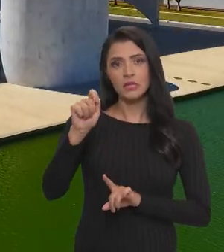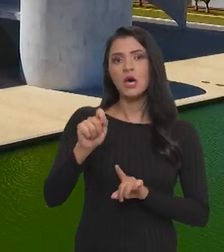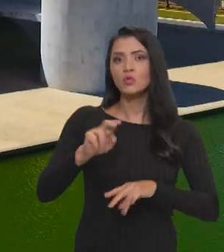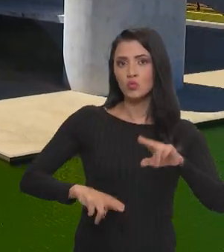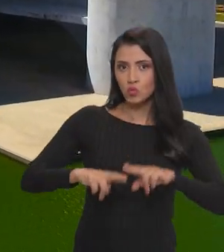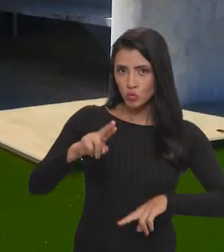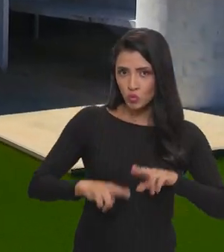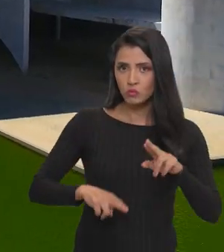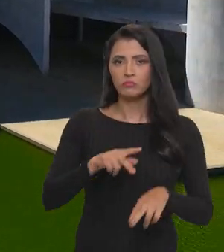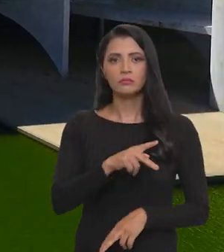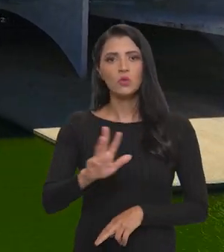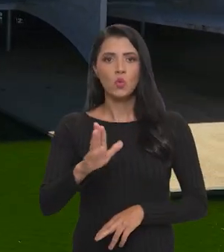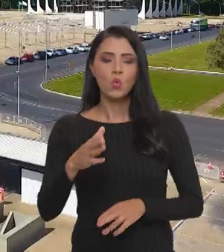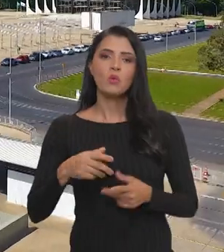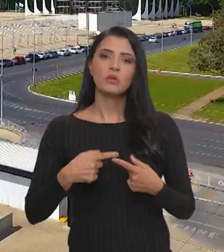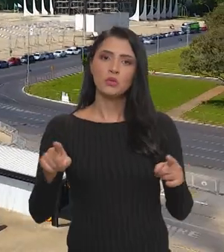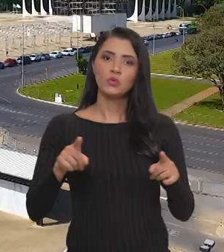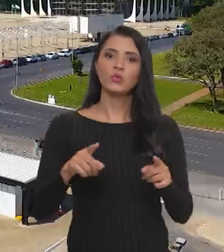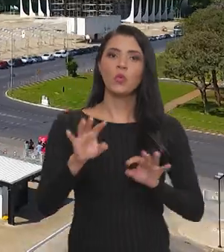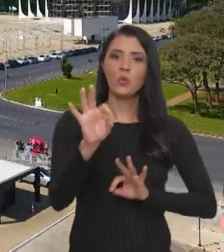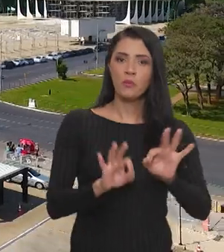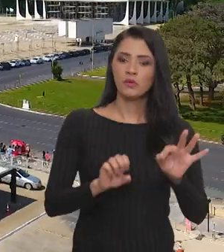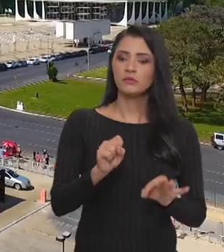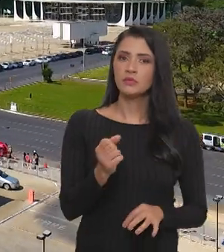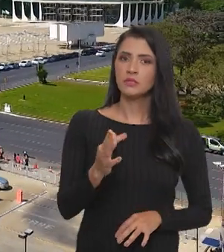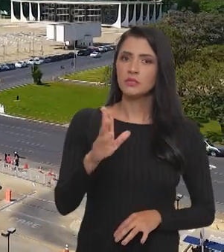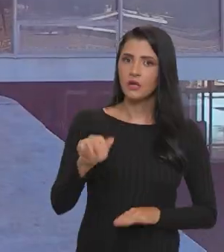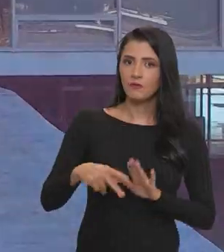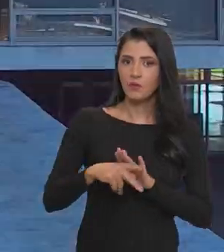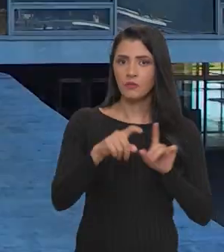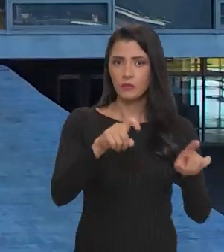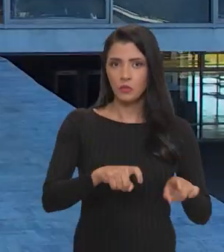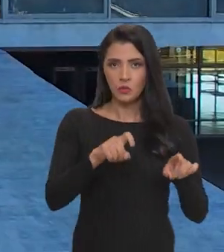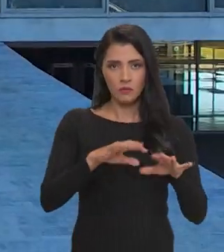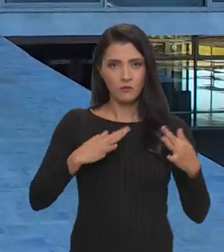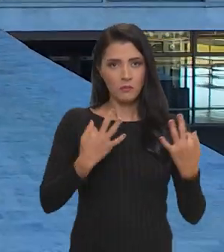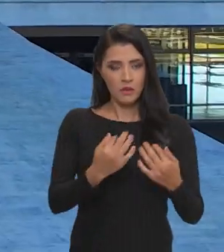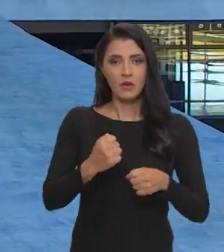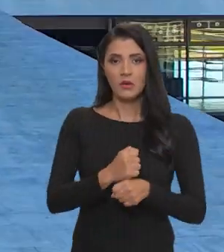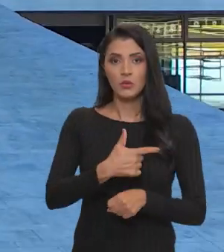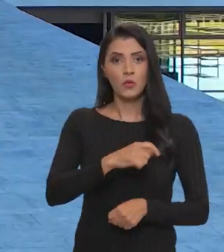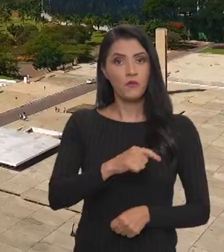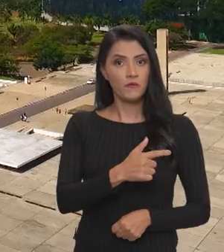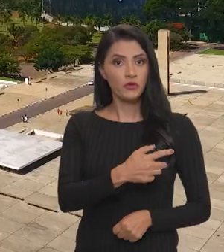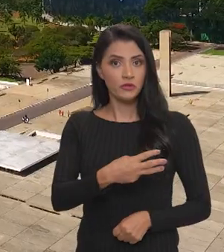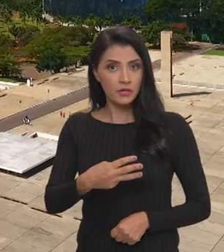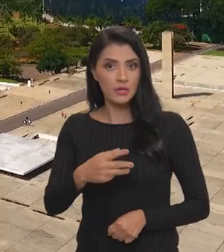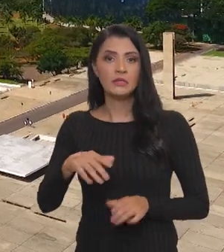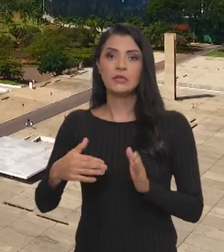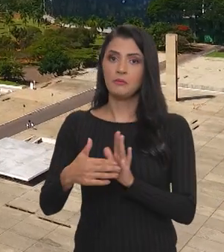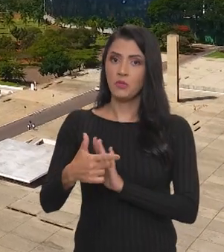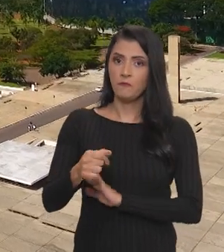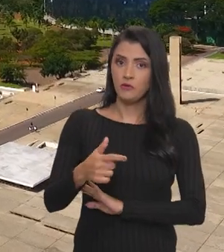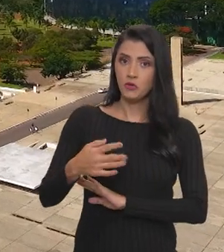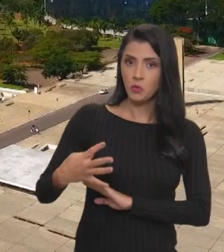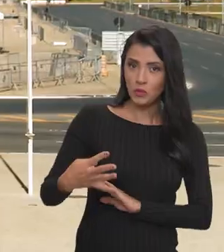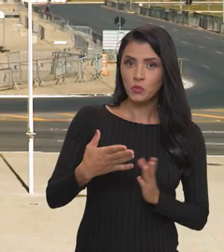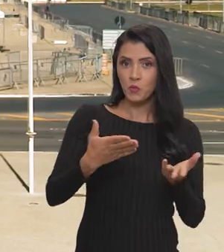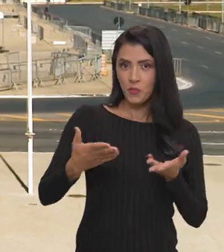aqui no Palácio do Planalto, já que em junho o presidente Lula lançou o Plano Safra da Agricultura Familiar 2023